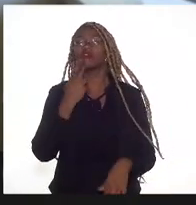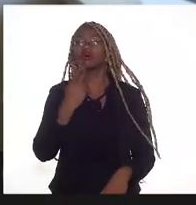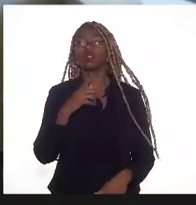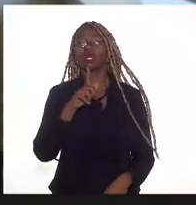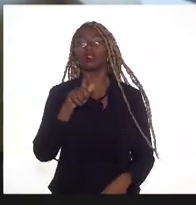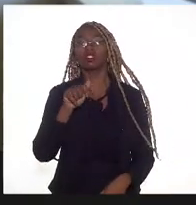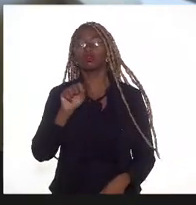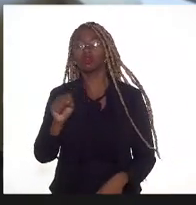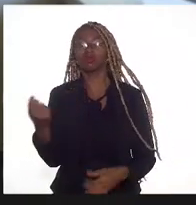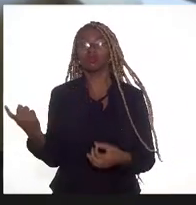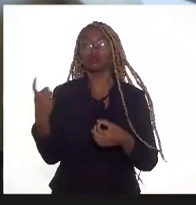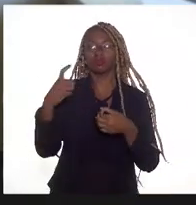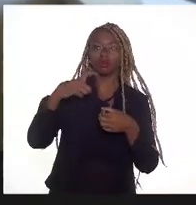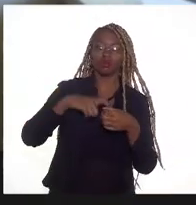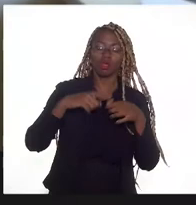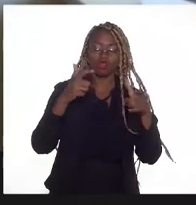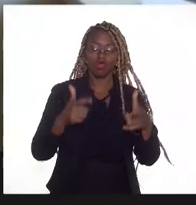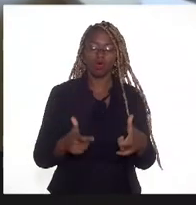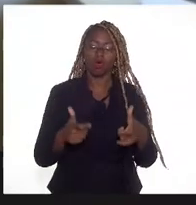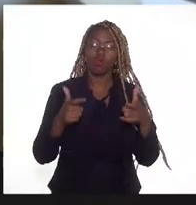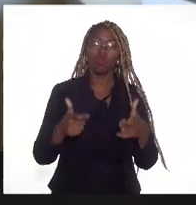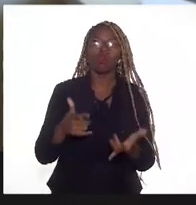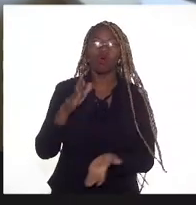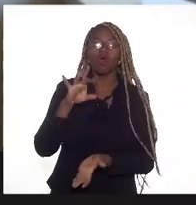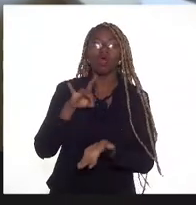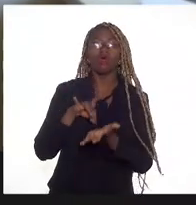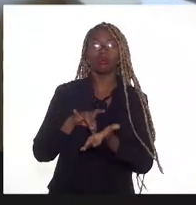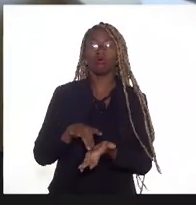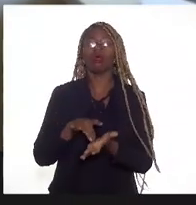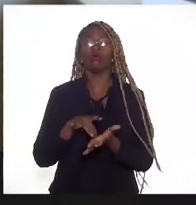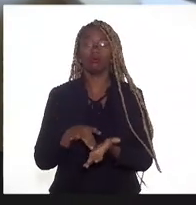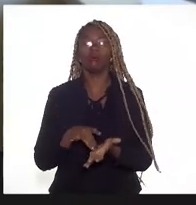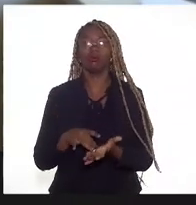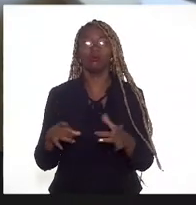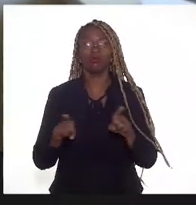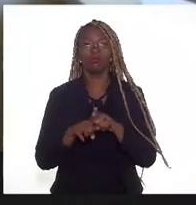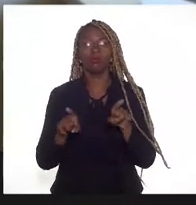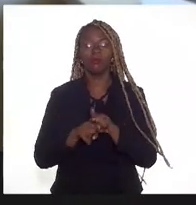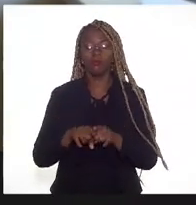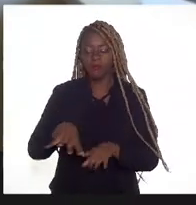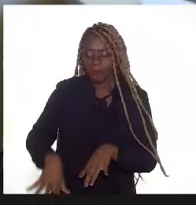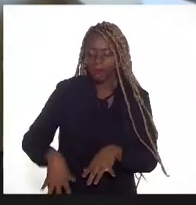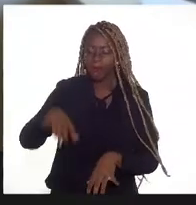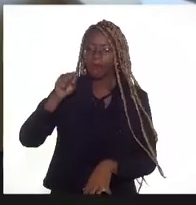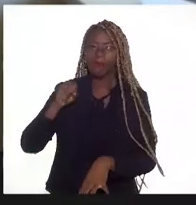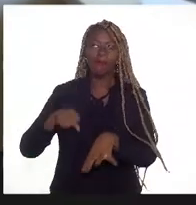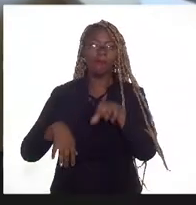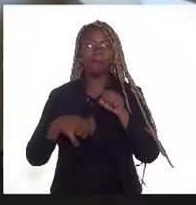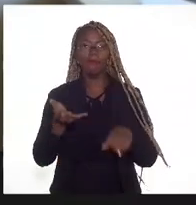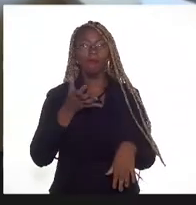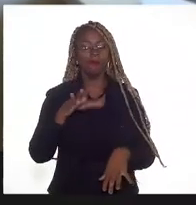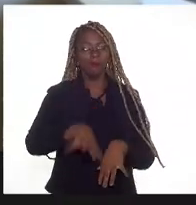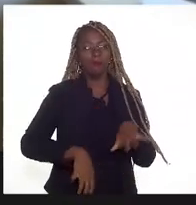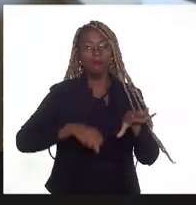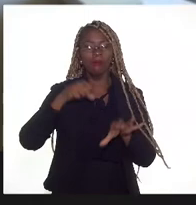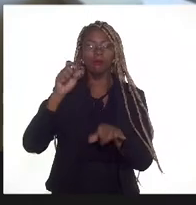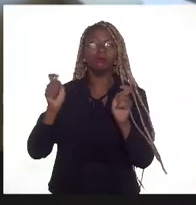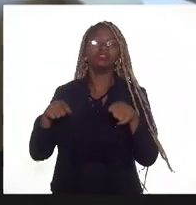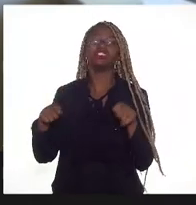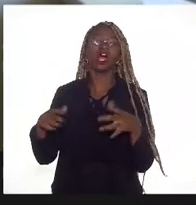para os seus locais de origem e o dia que se quiser extraí-lo, poderá fazê-lo.